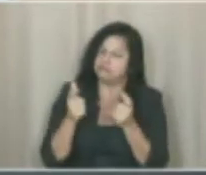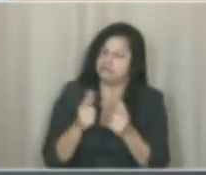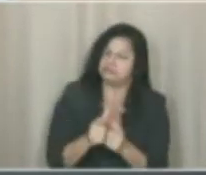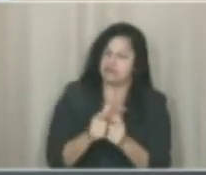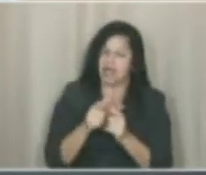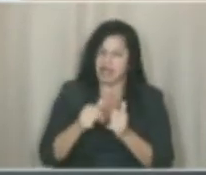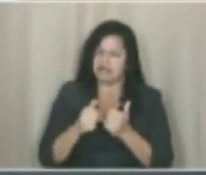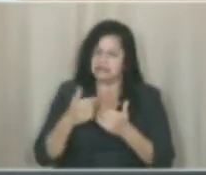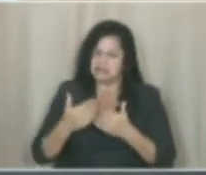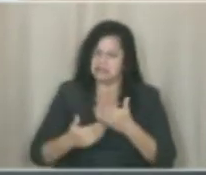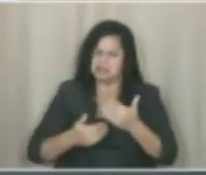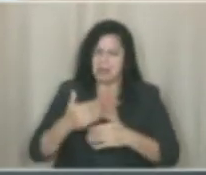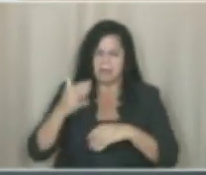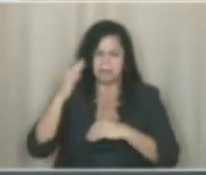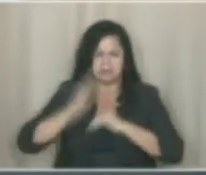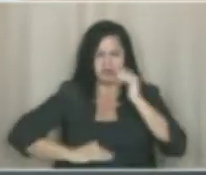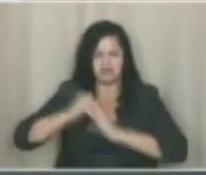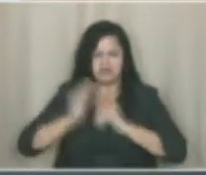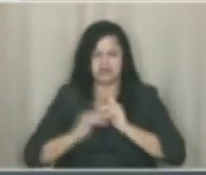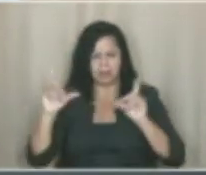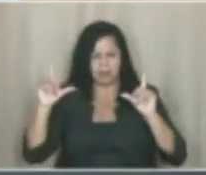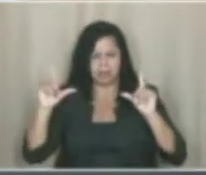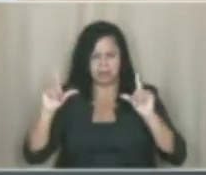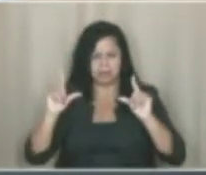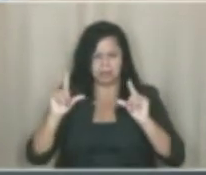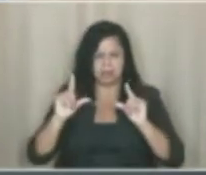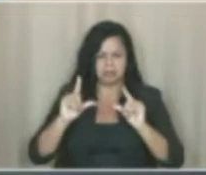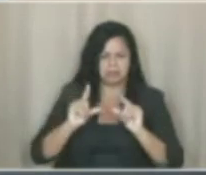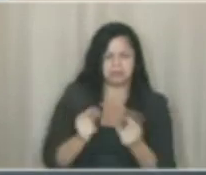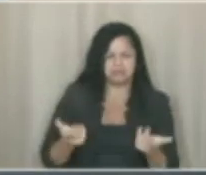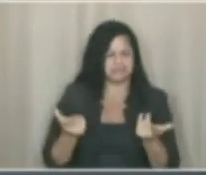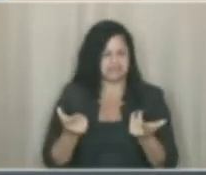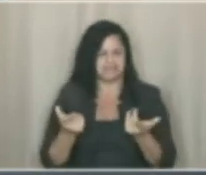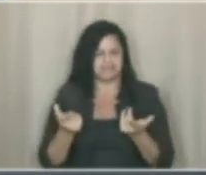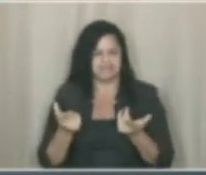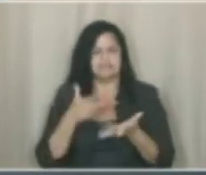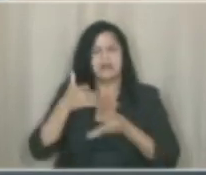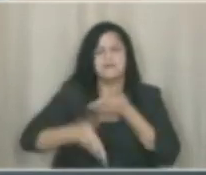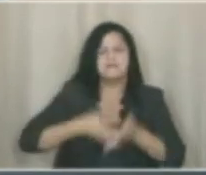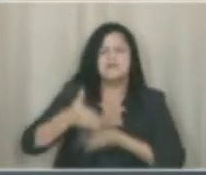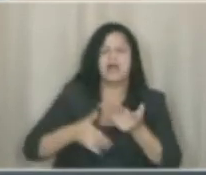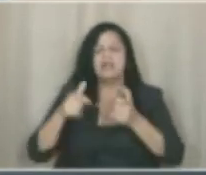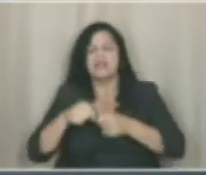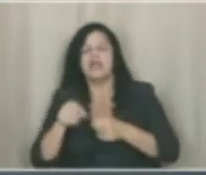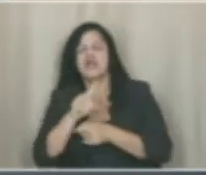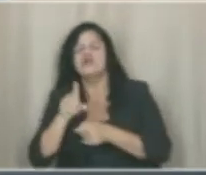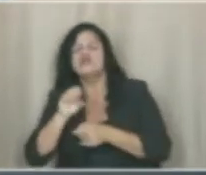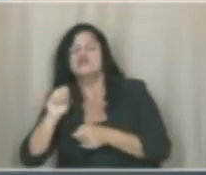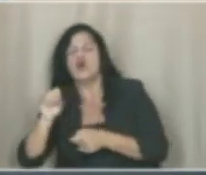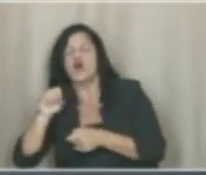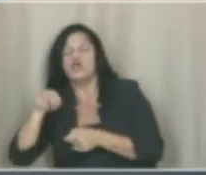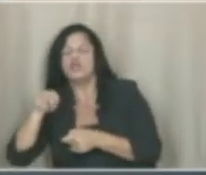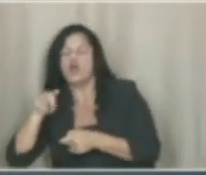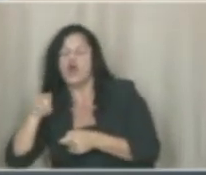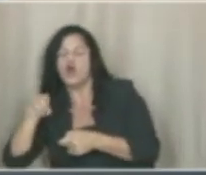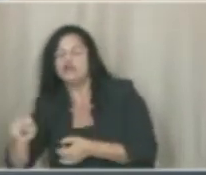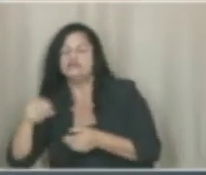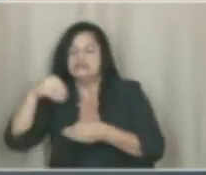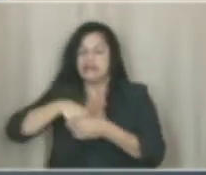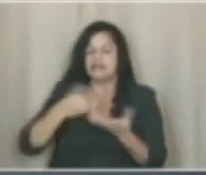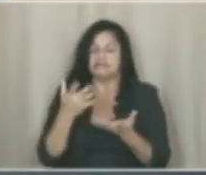menos profissionais veterinários dentro dos nossos controles de zoonoses, dentro da vigilância